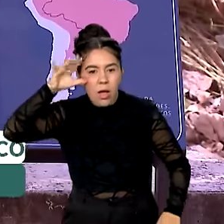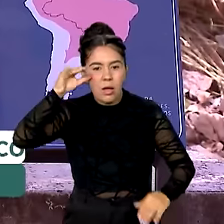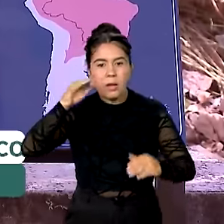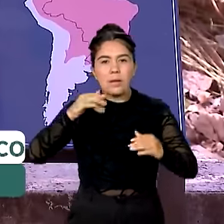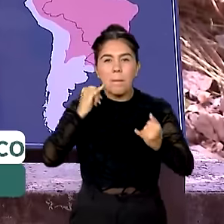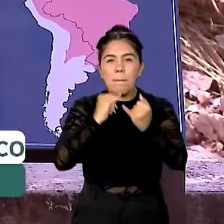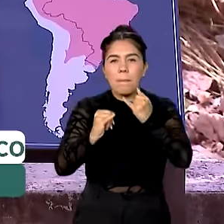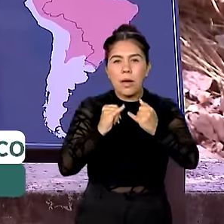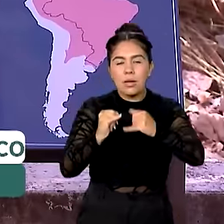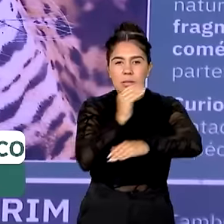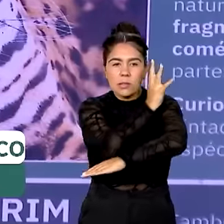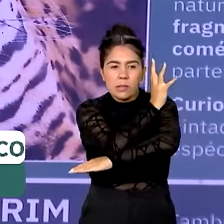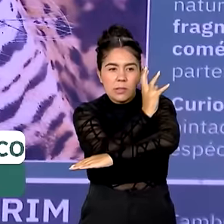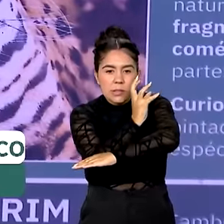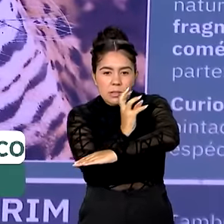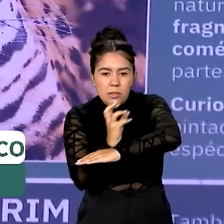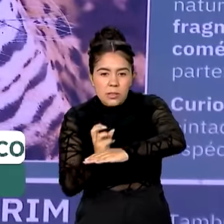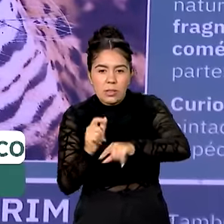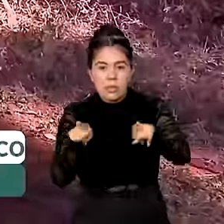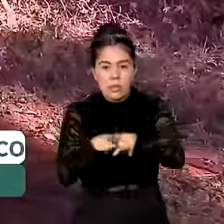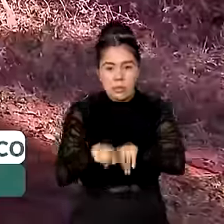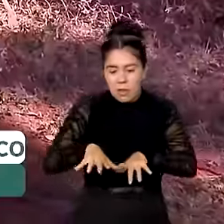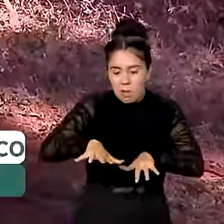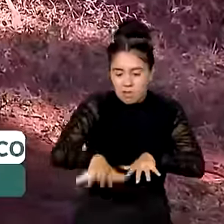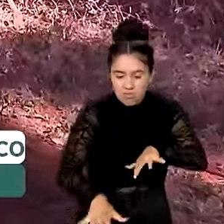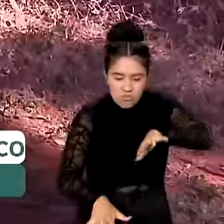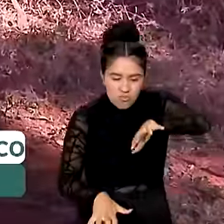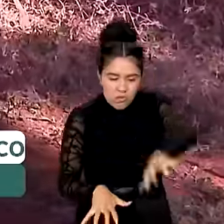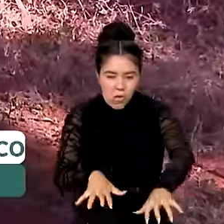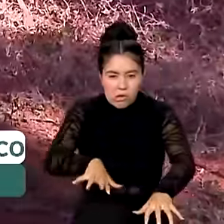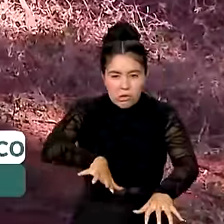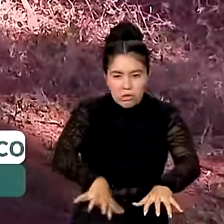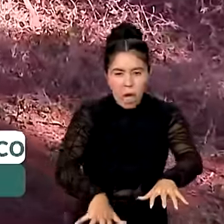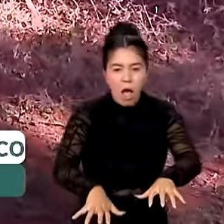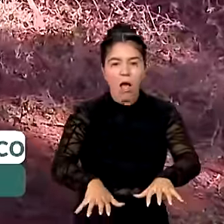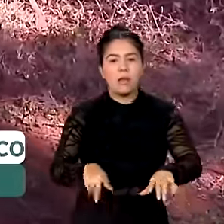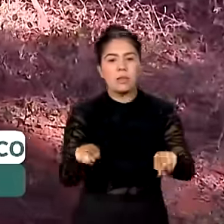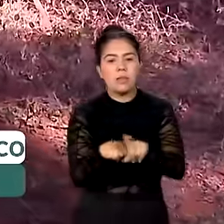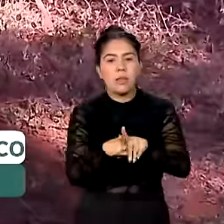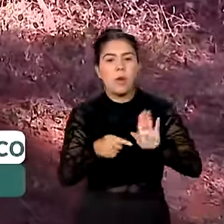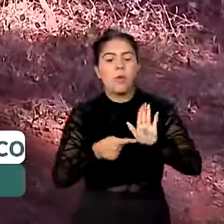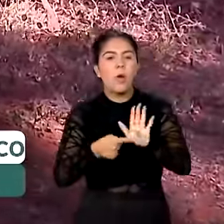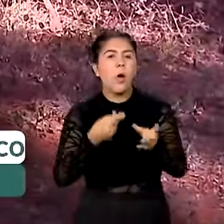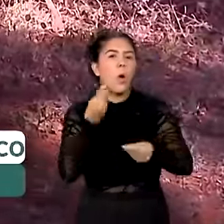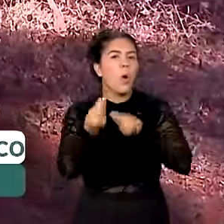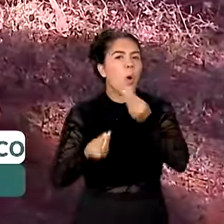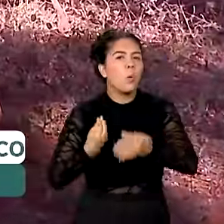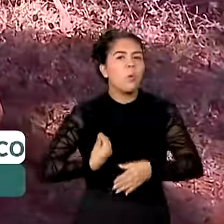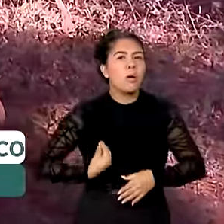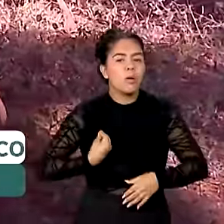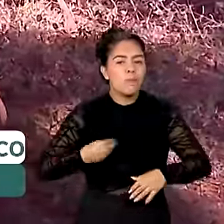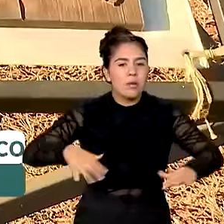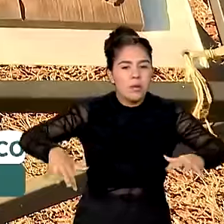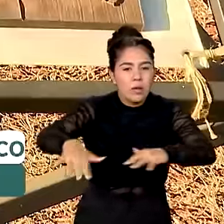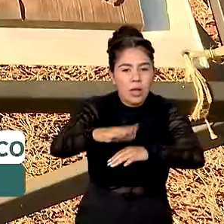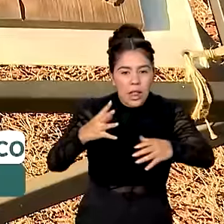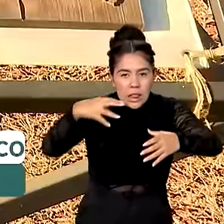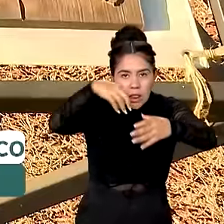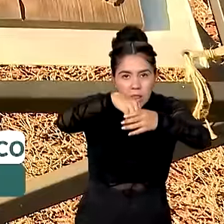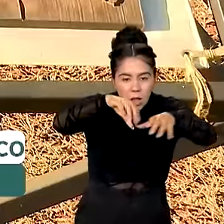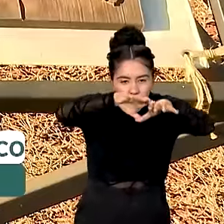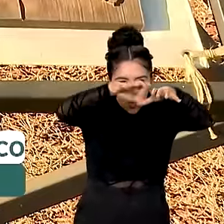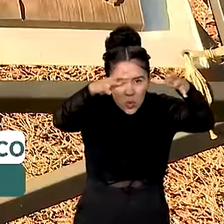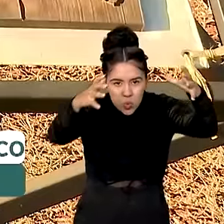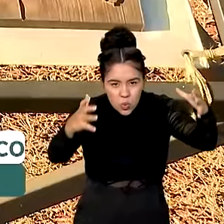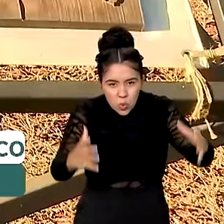e encontrar pegadas de animais da região e uma demonstração de como é a vida dentro de um cupinzeiro. Além